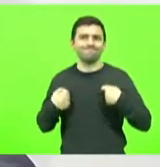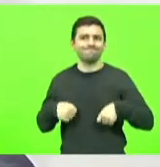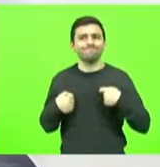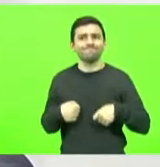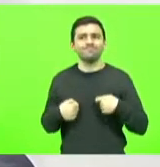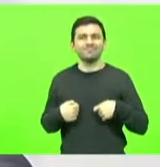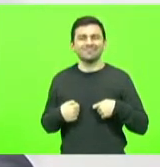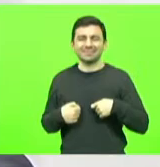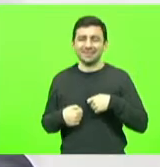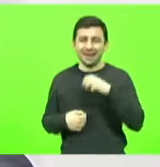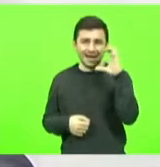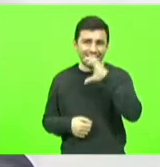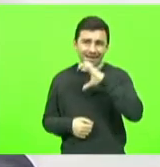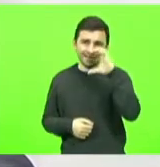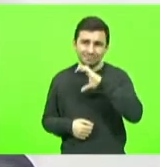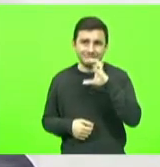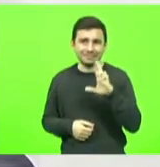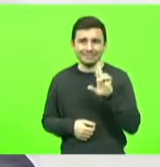urgentemente